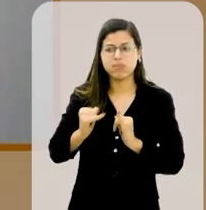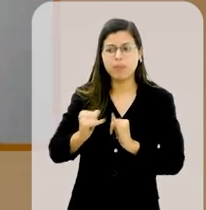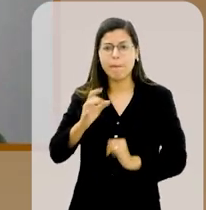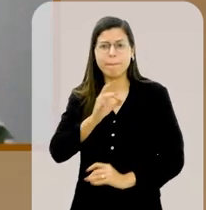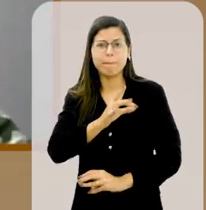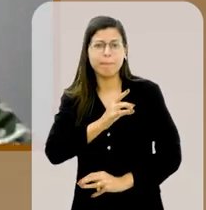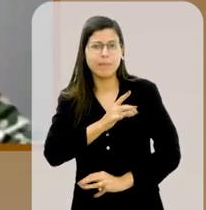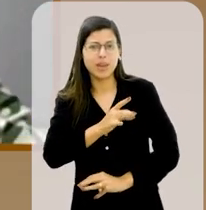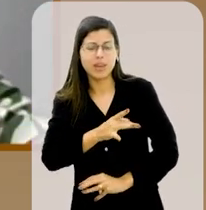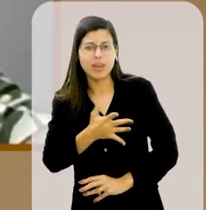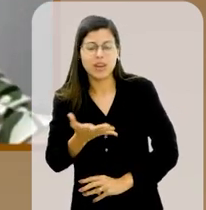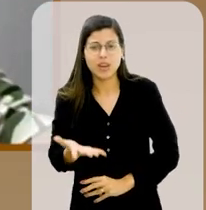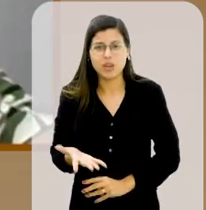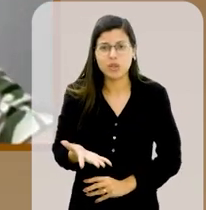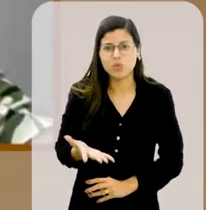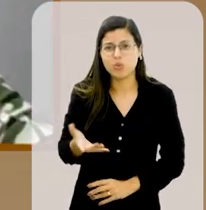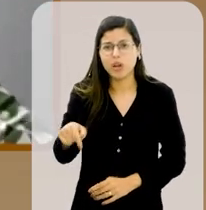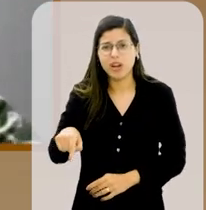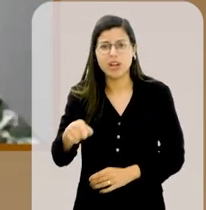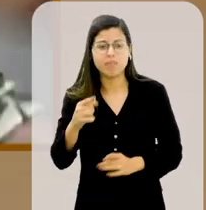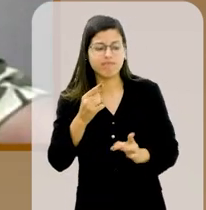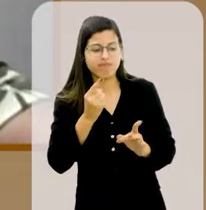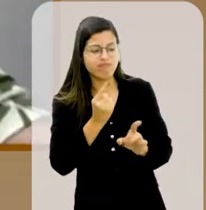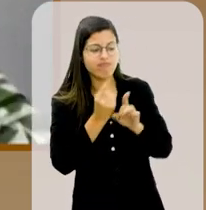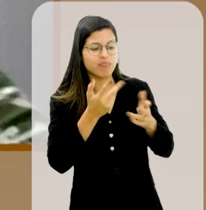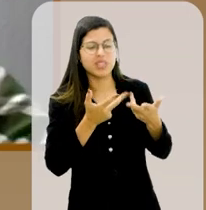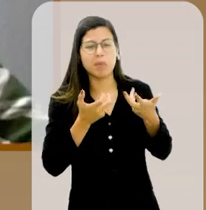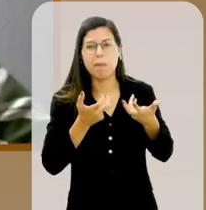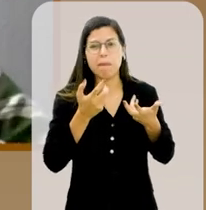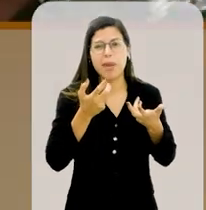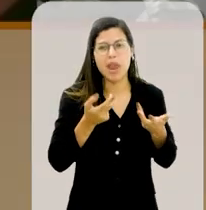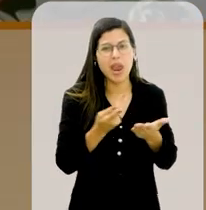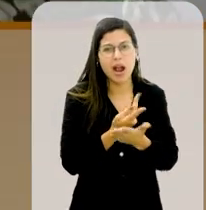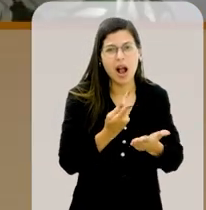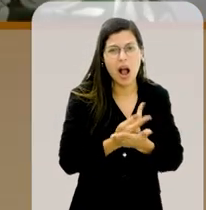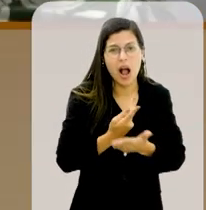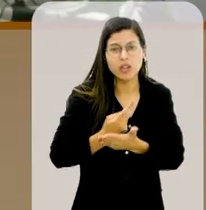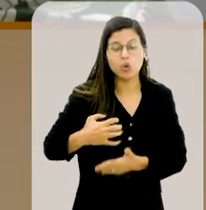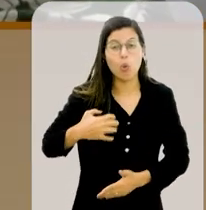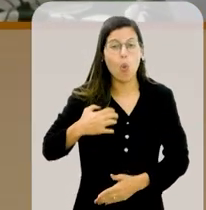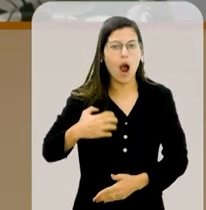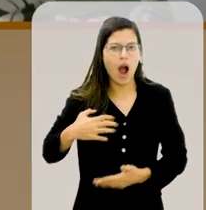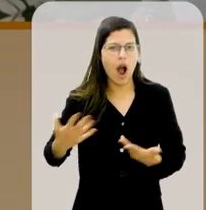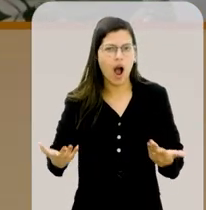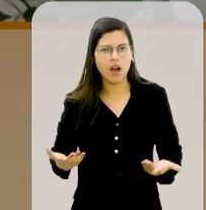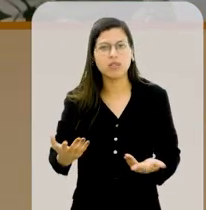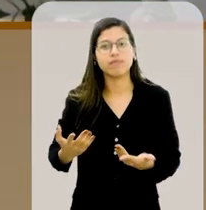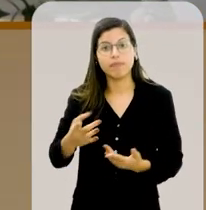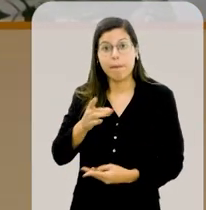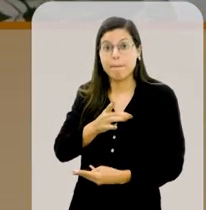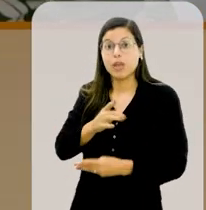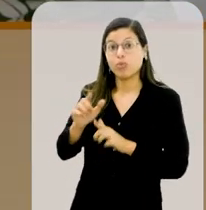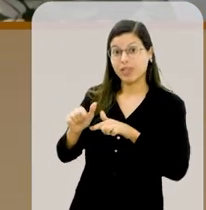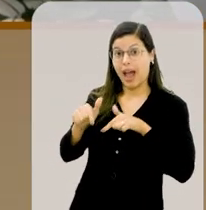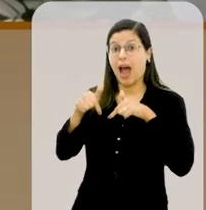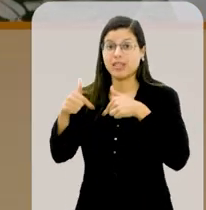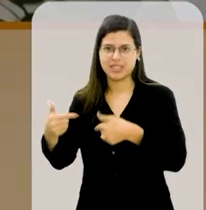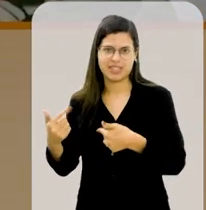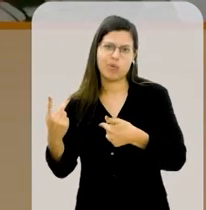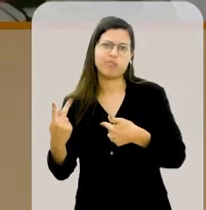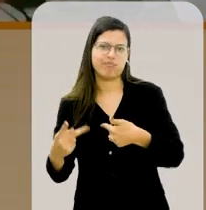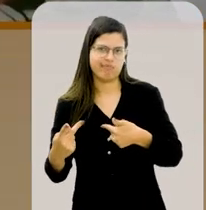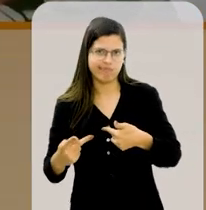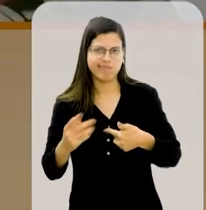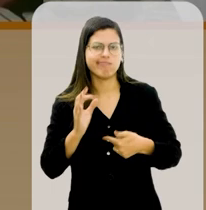nenhuma ira por alguma coisa que ele encontrasse e achasse que estava errado. Com medo da reação dele, né? Exatamente. A